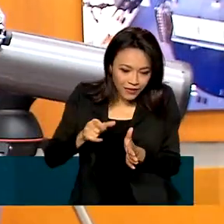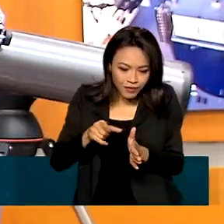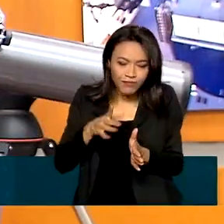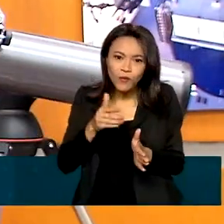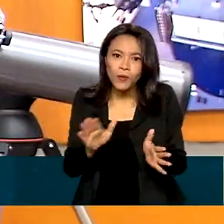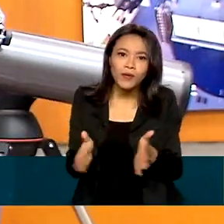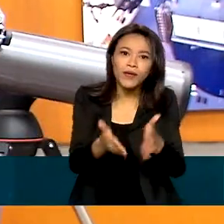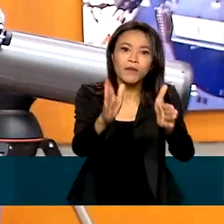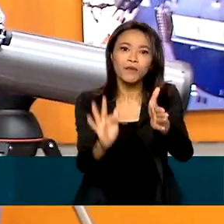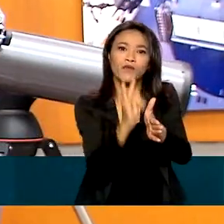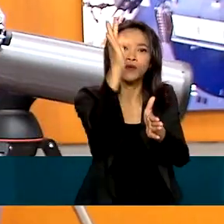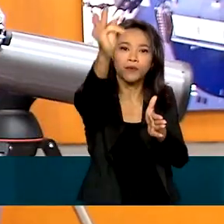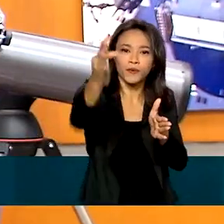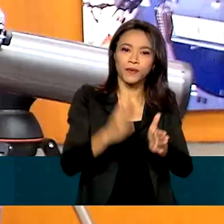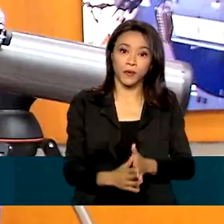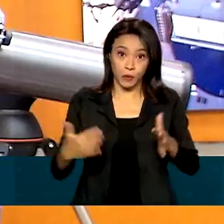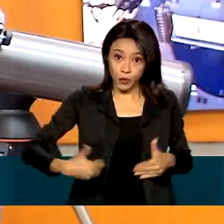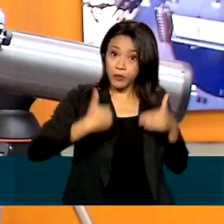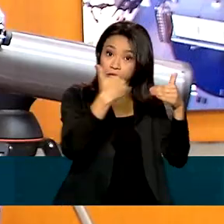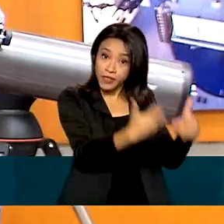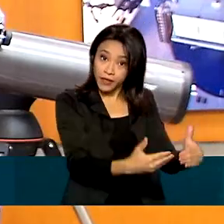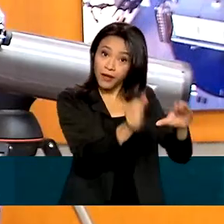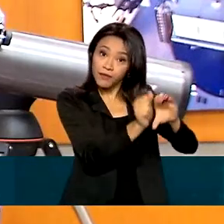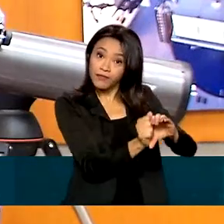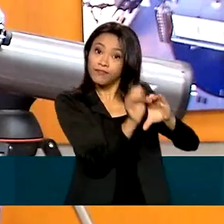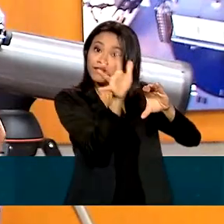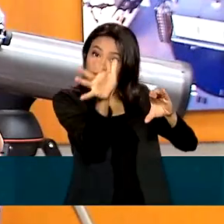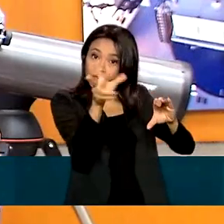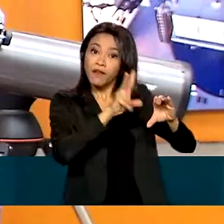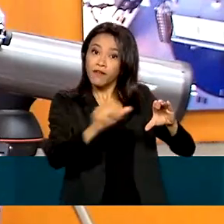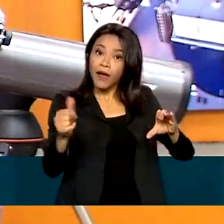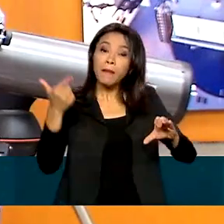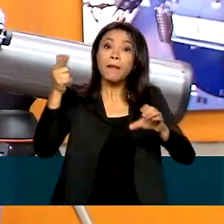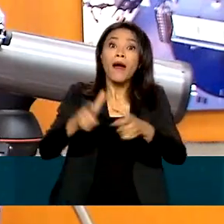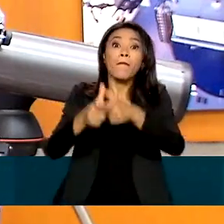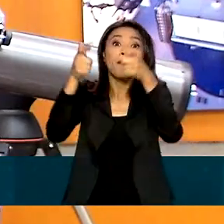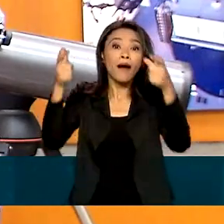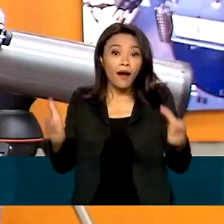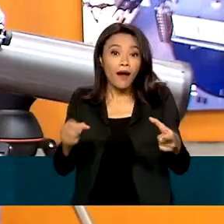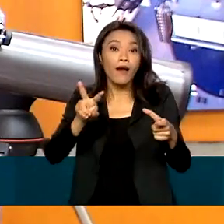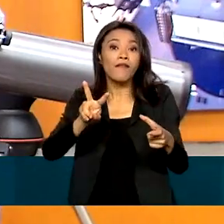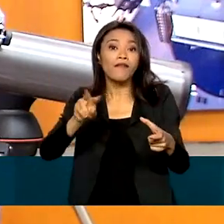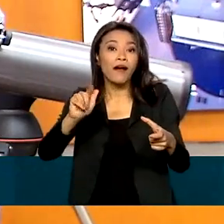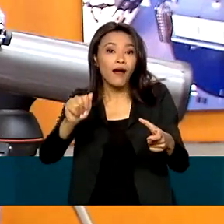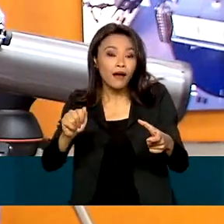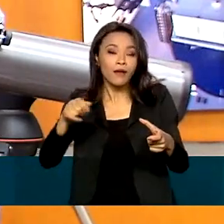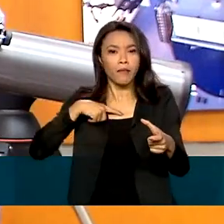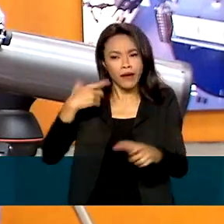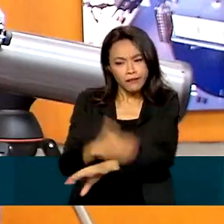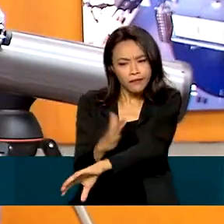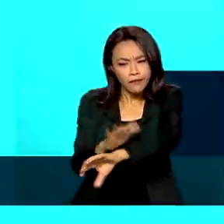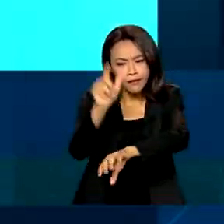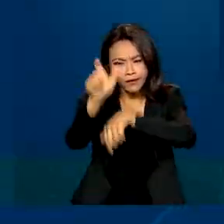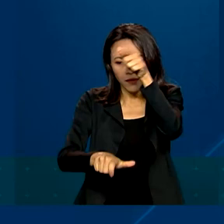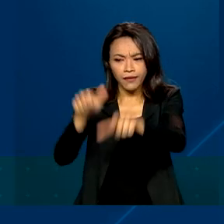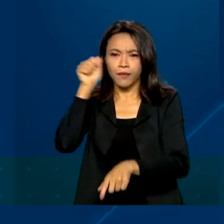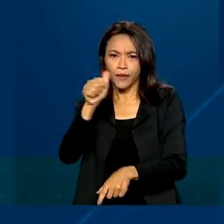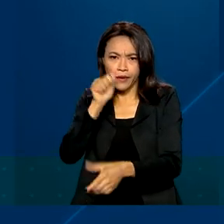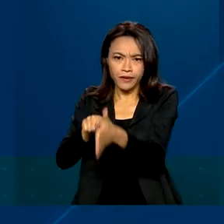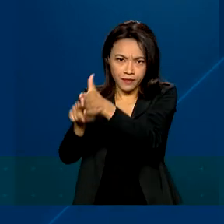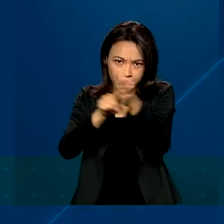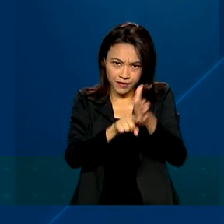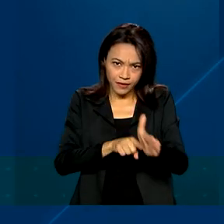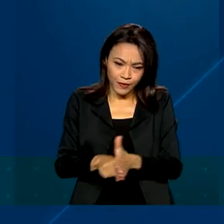Ministério da Ciência e Tecnologia vai ampliar o número de vagas para a qualificação de cientistas mulheres. São